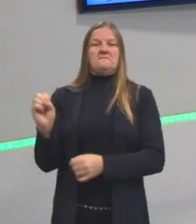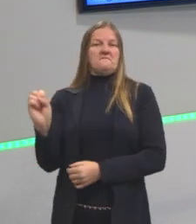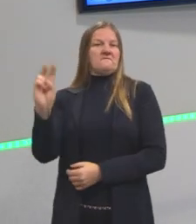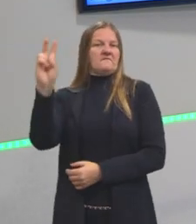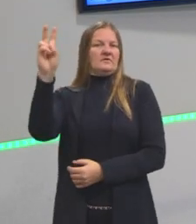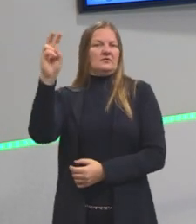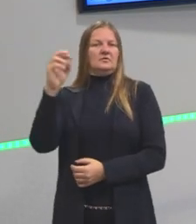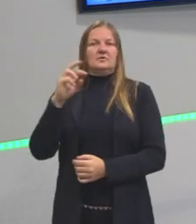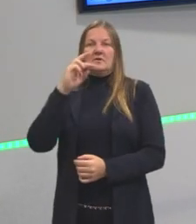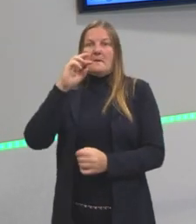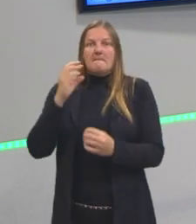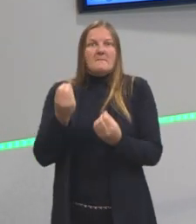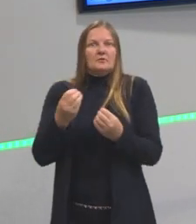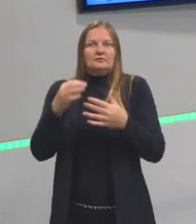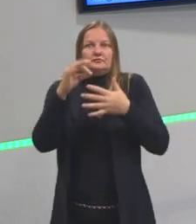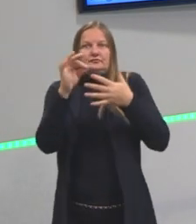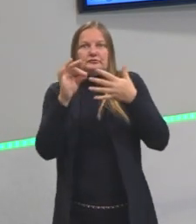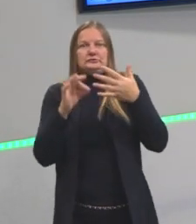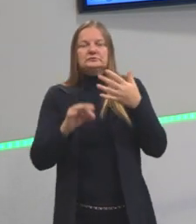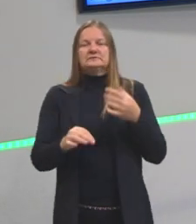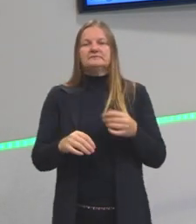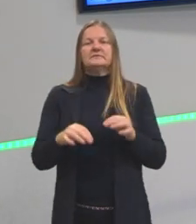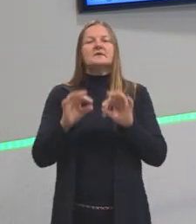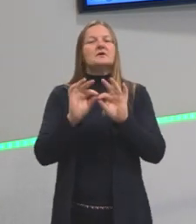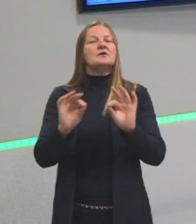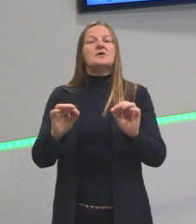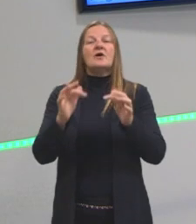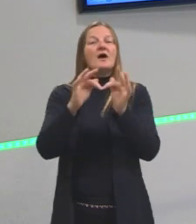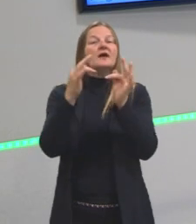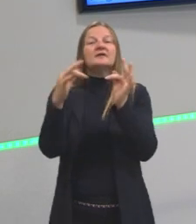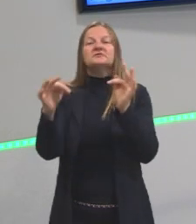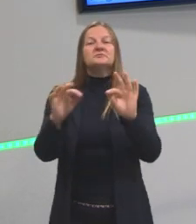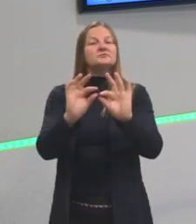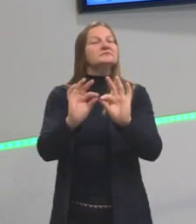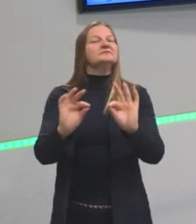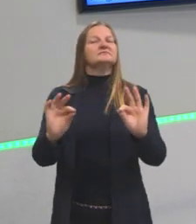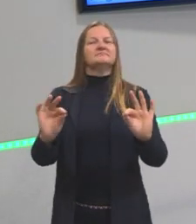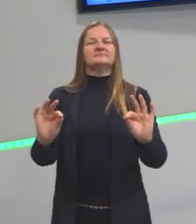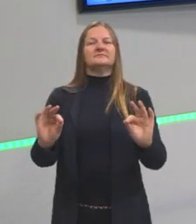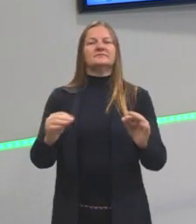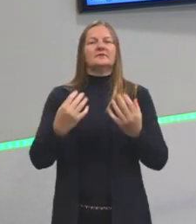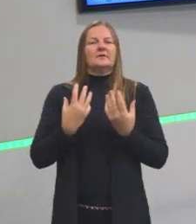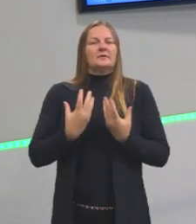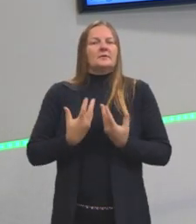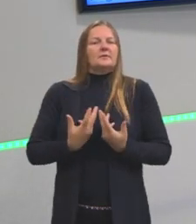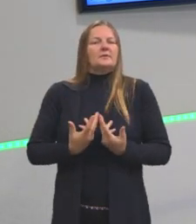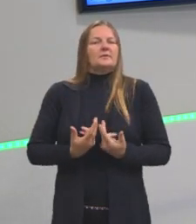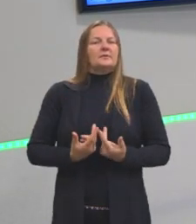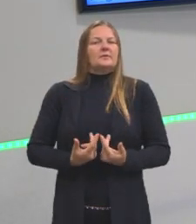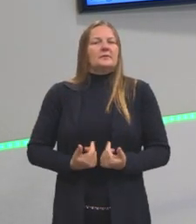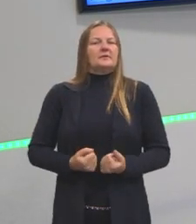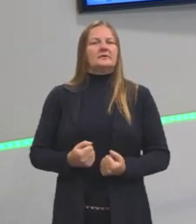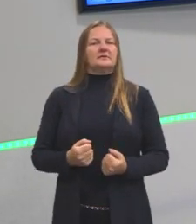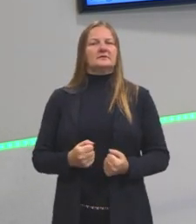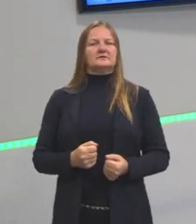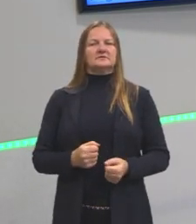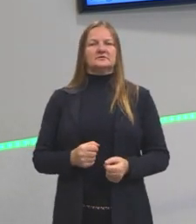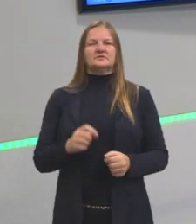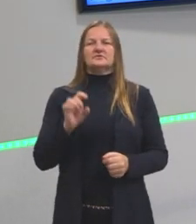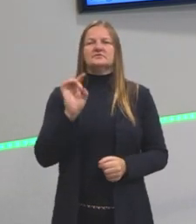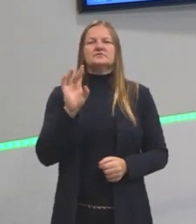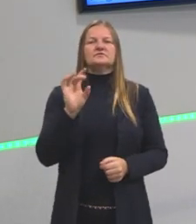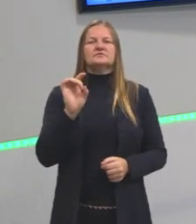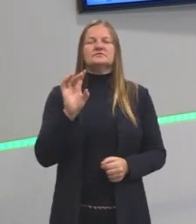exercebada, assim, de detalhes. Mas, já, o arcadismo não. Eles estão cansados dessa vida, assim, de